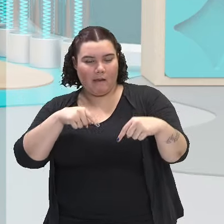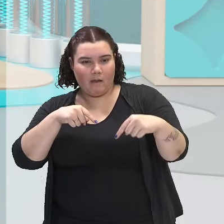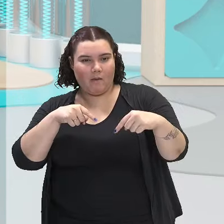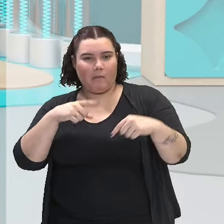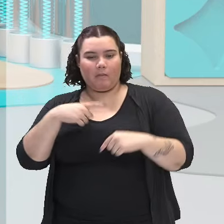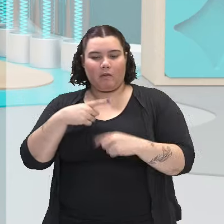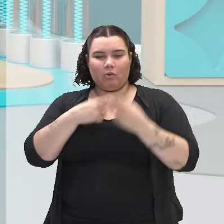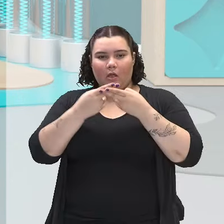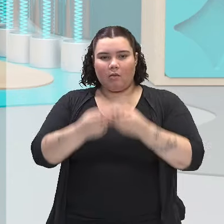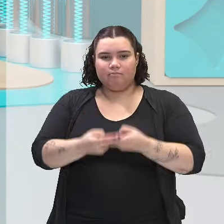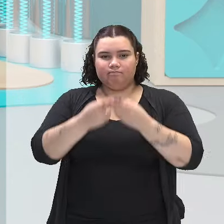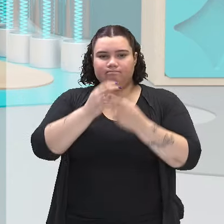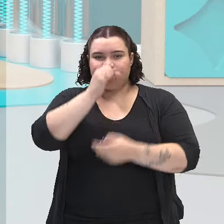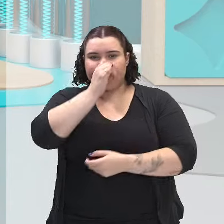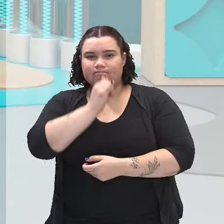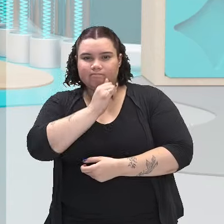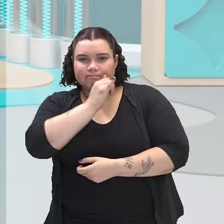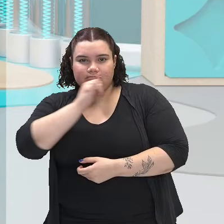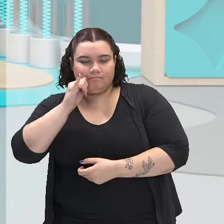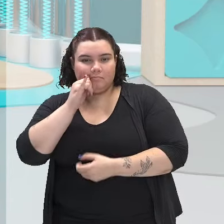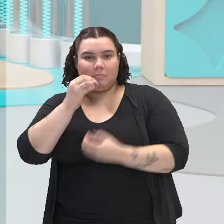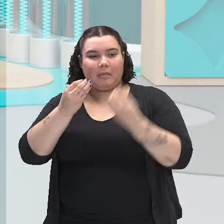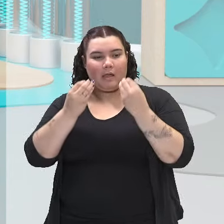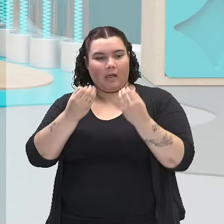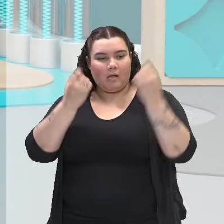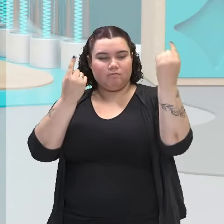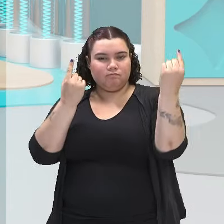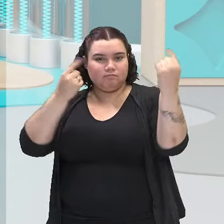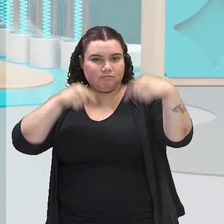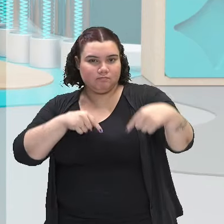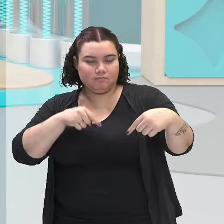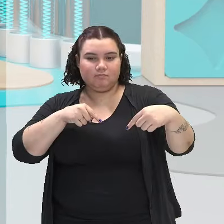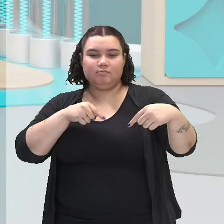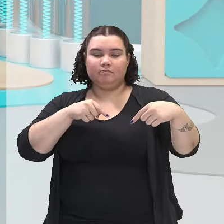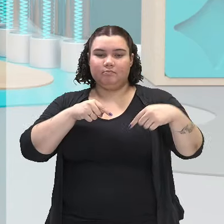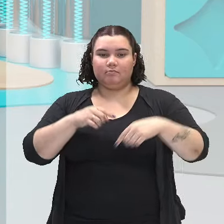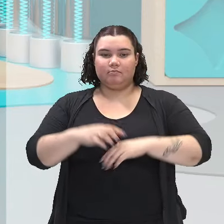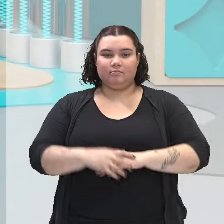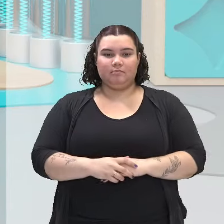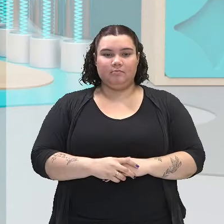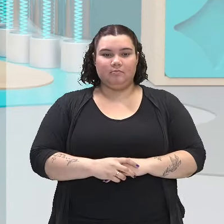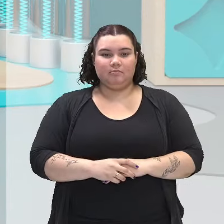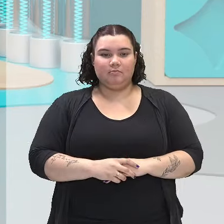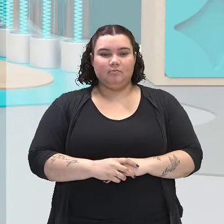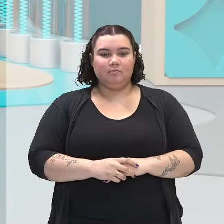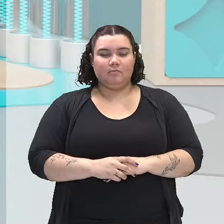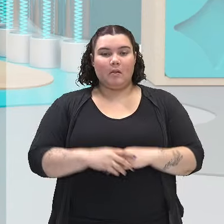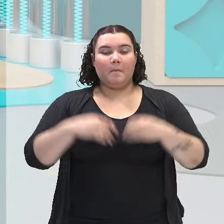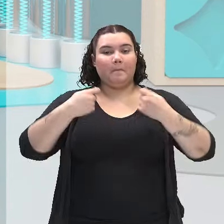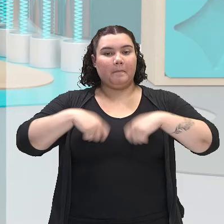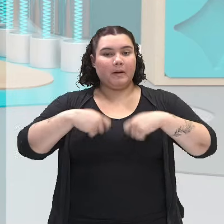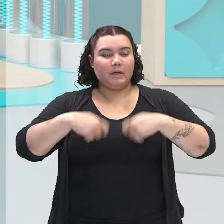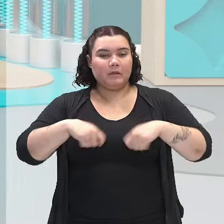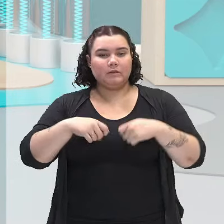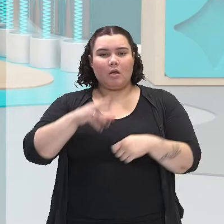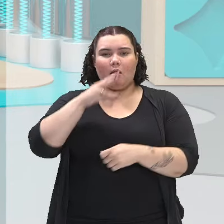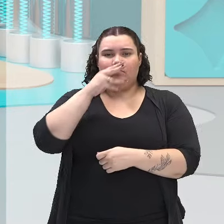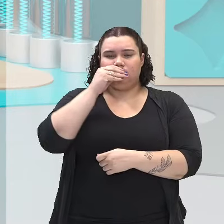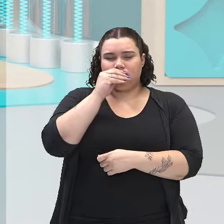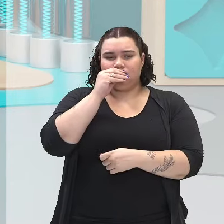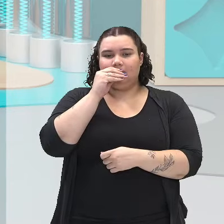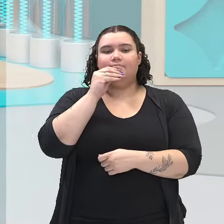silêncio a minha arma para lutar contra o inimigo. Silenciar é